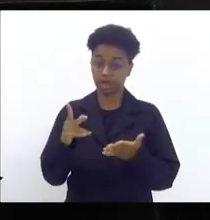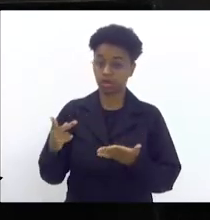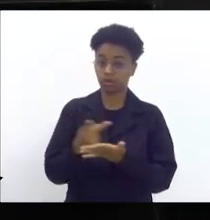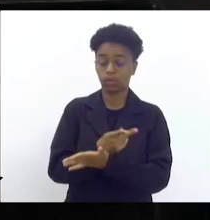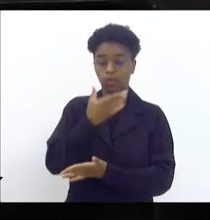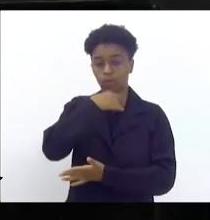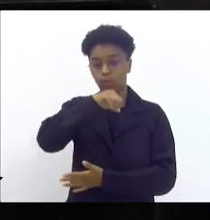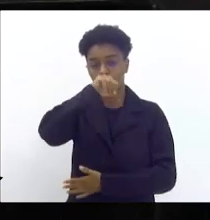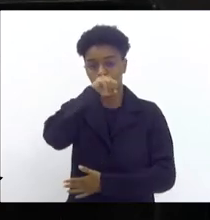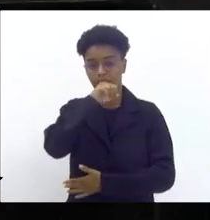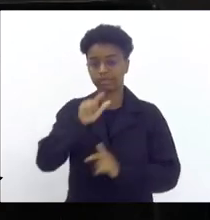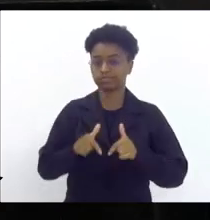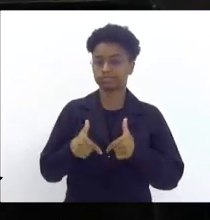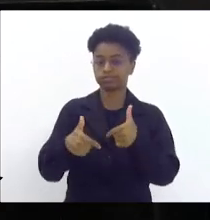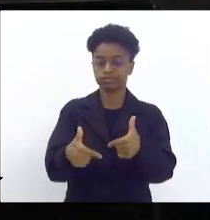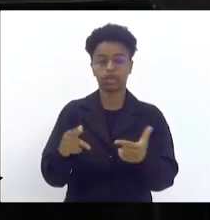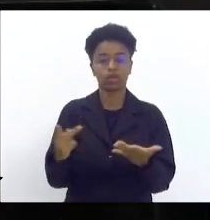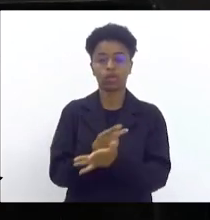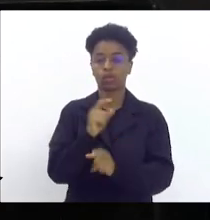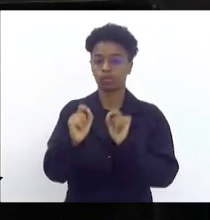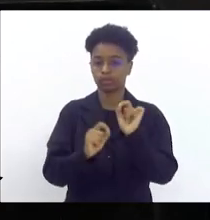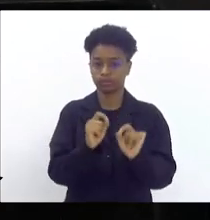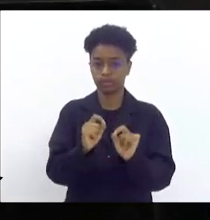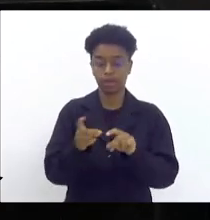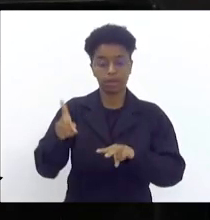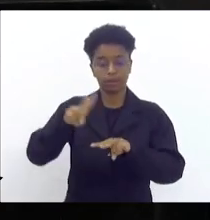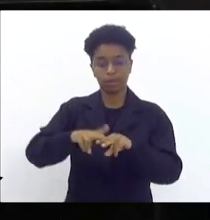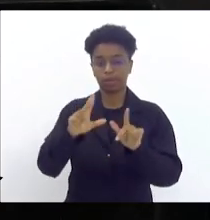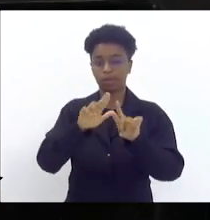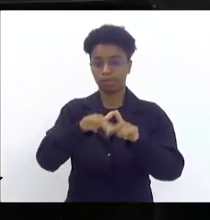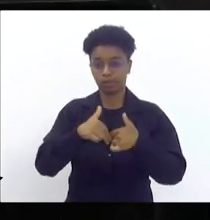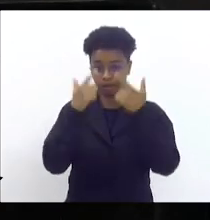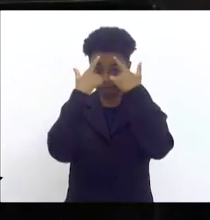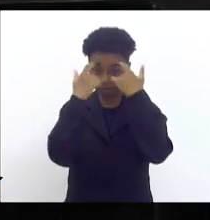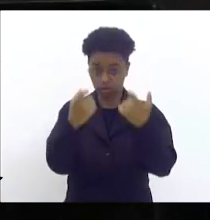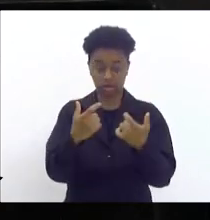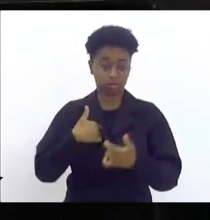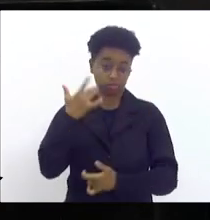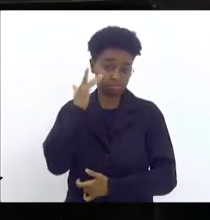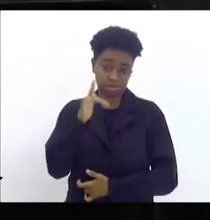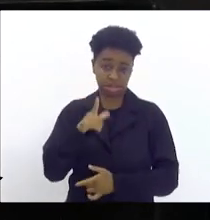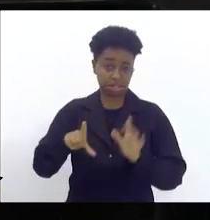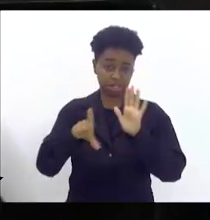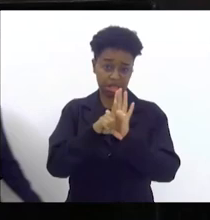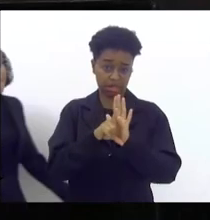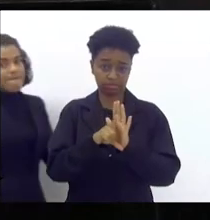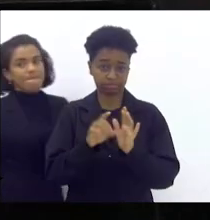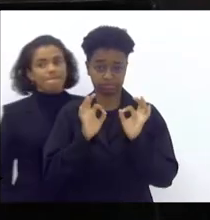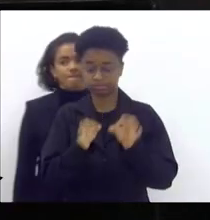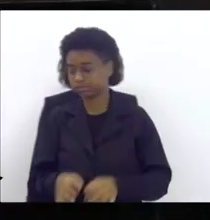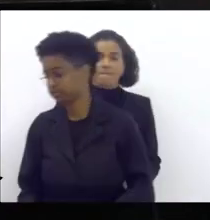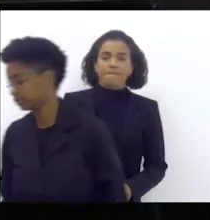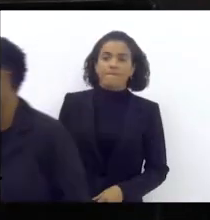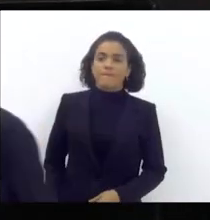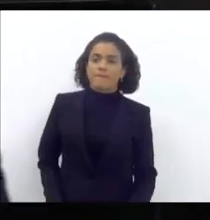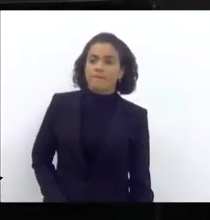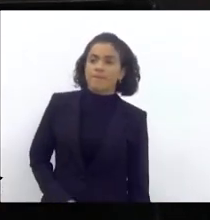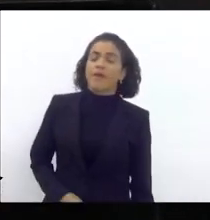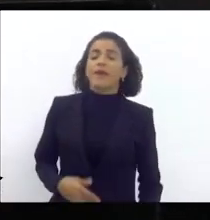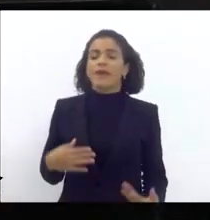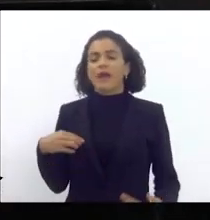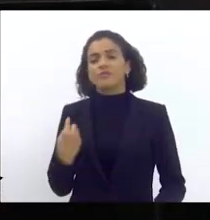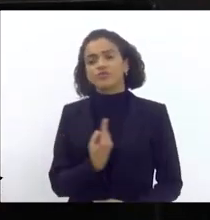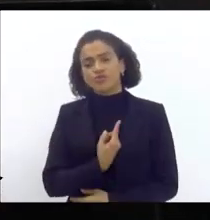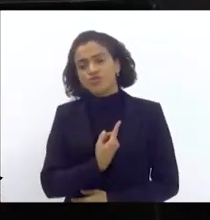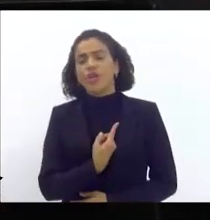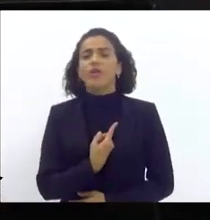uma determinada atitude, o que vai acontecer? Ele vai preso por agressão, não sei nem se é Maria da Penha, não sei nem o que pode acontecer. E aí a gente